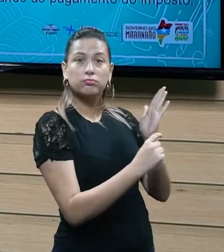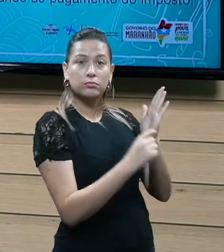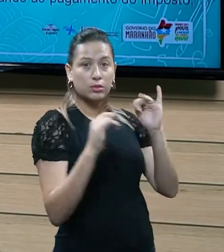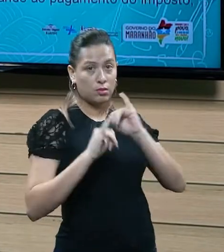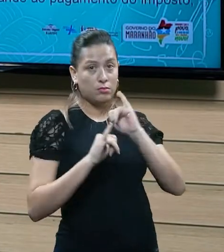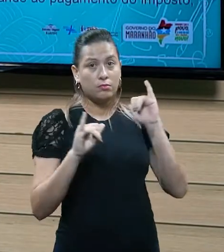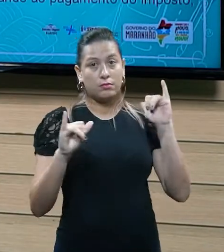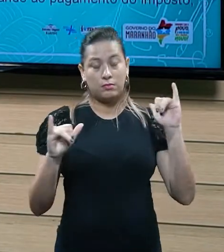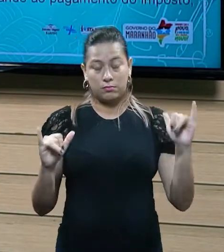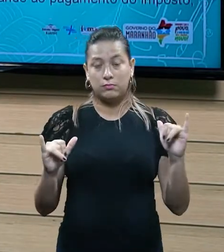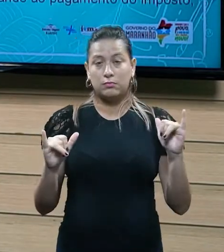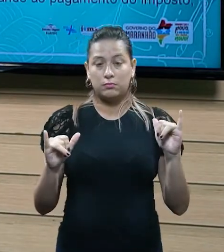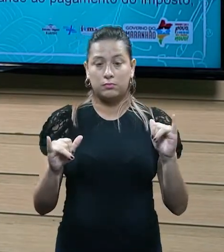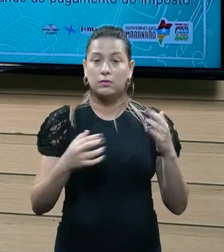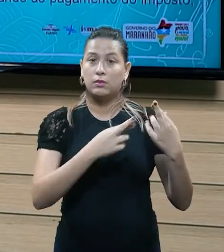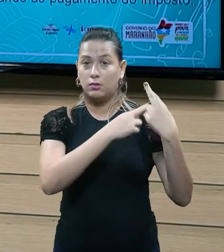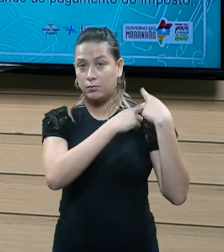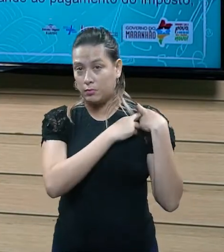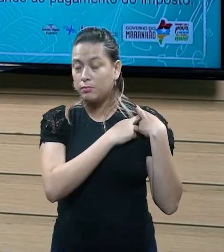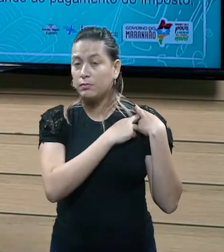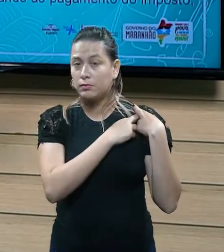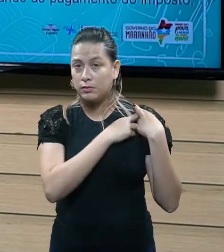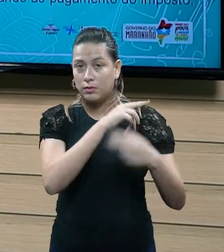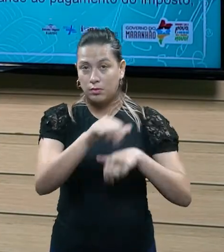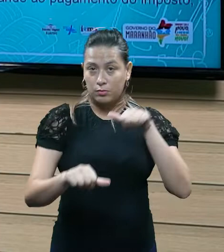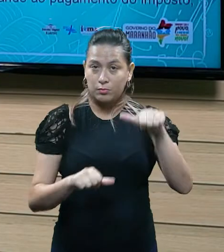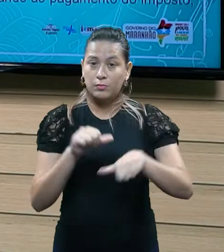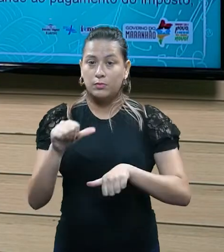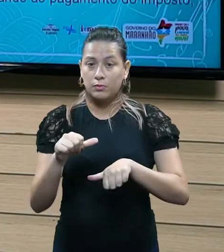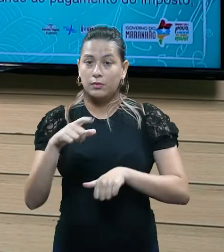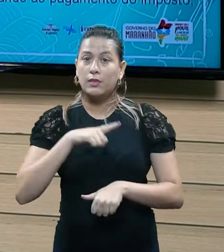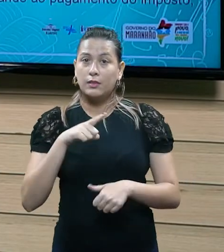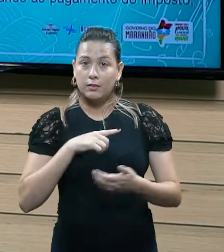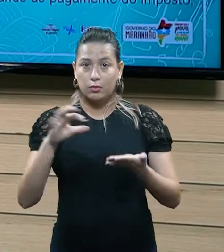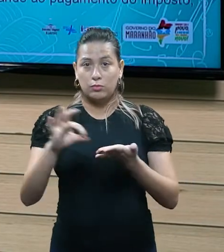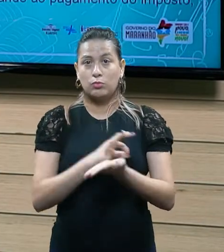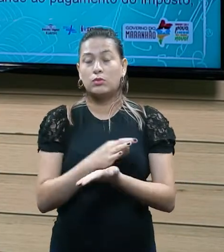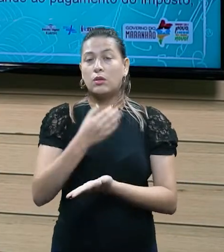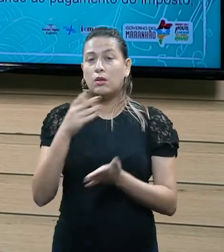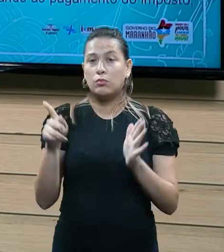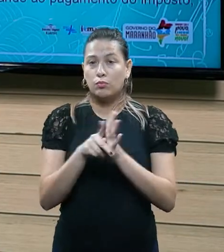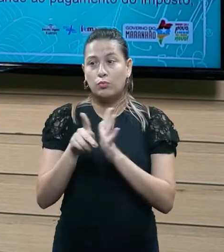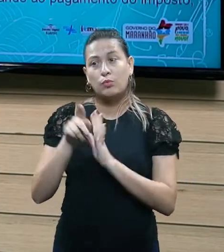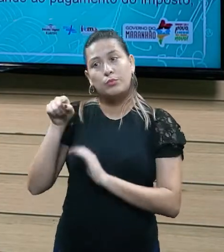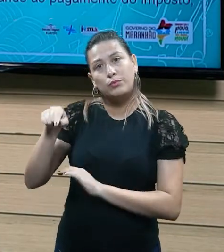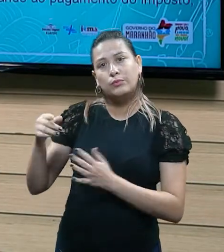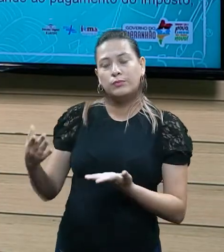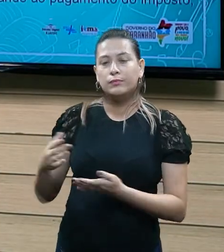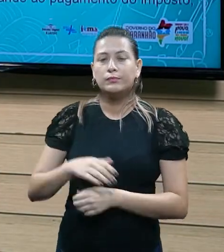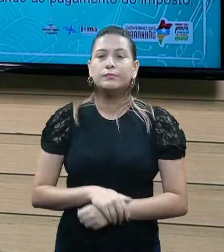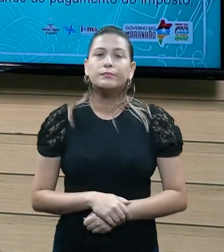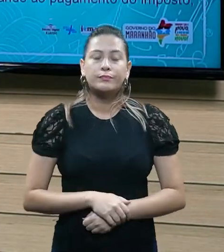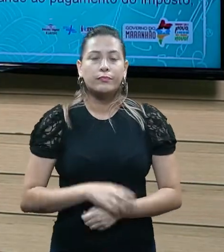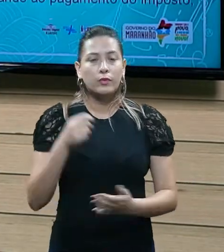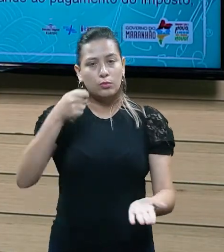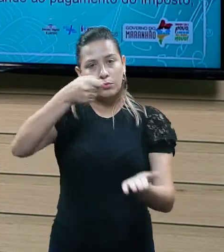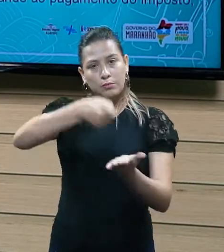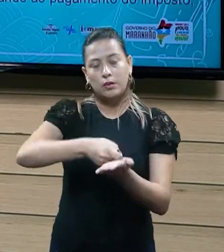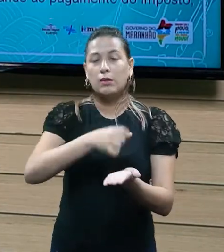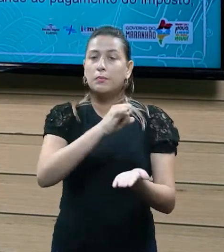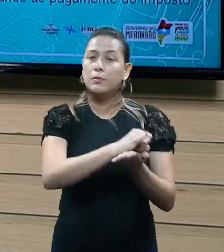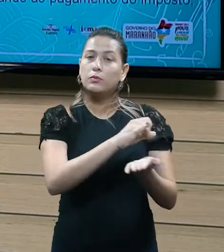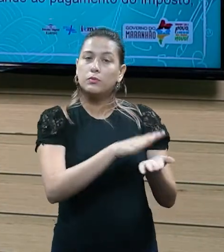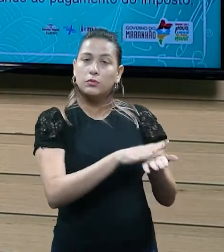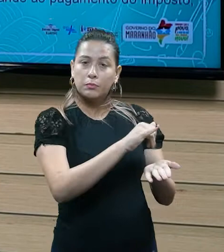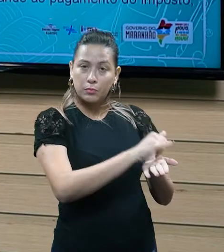responsabilidade, né, deste, né, como havia lá no contrato de Joãozinho, quanto ao pagamento de imposto, ele não produz